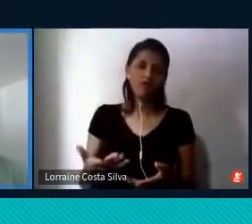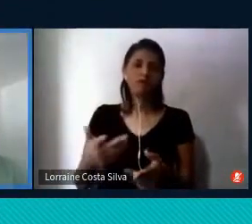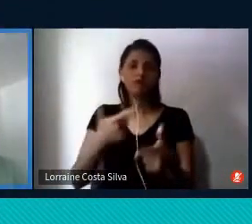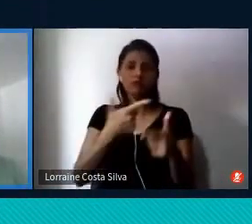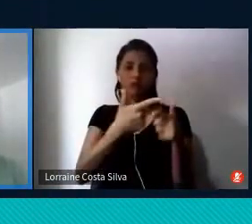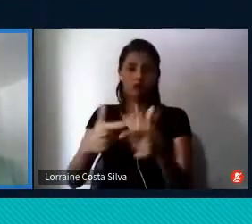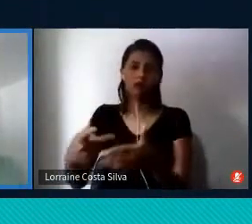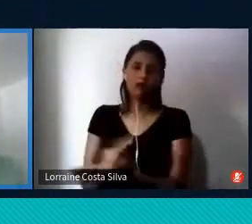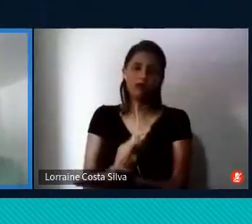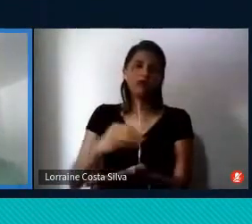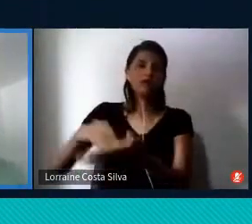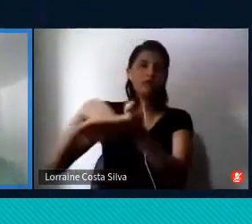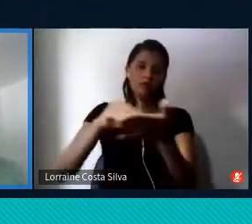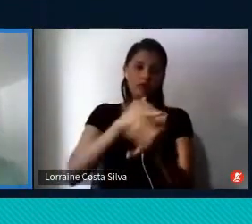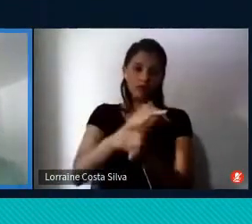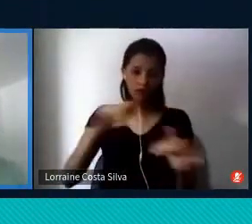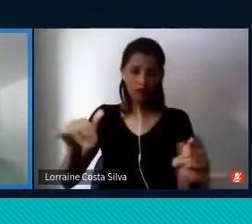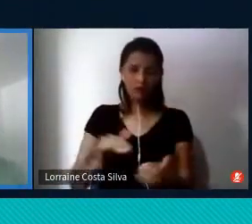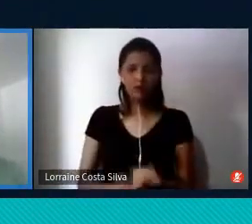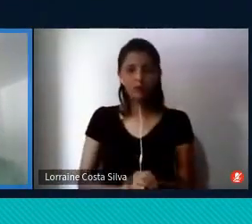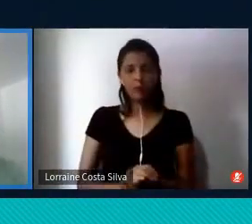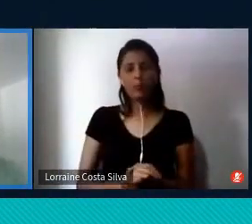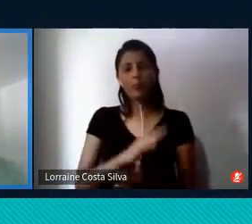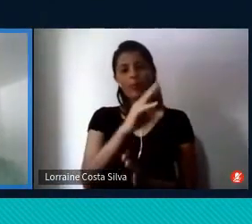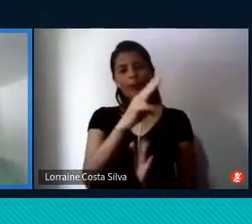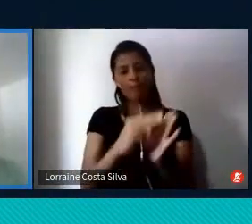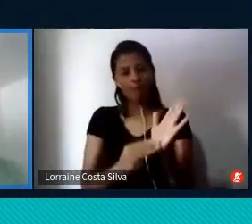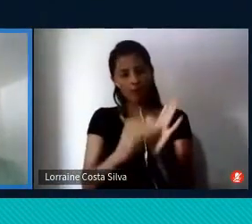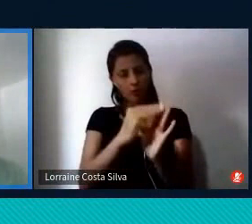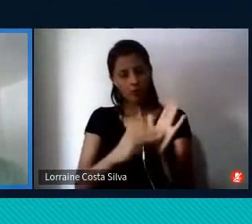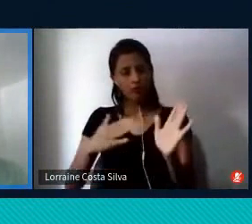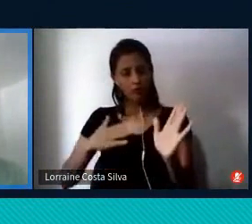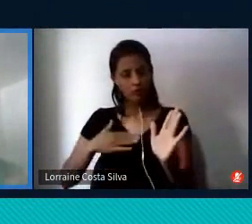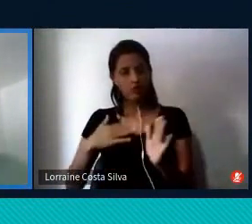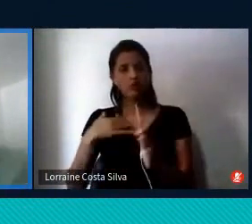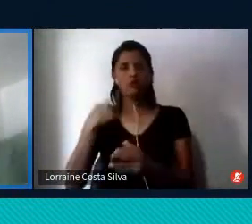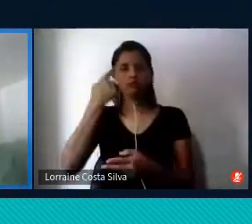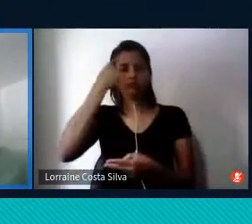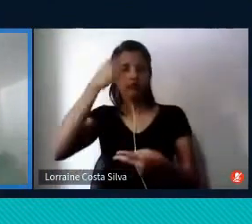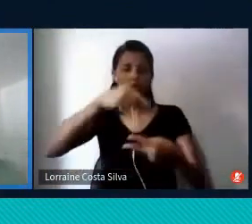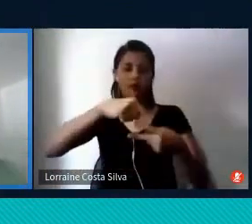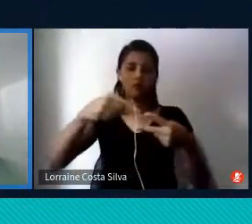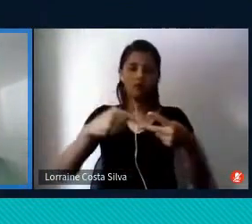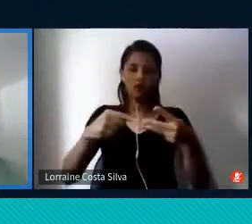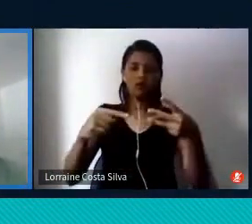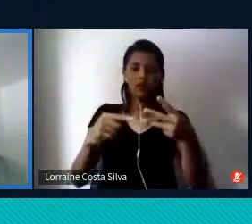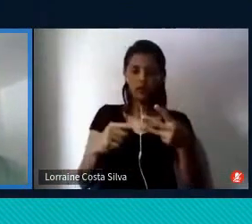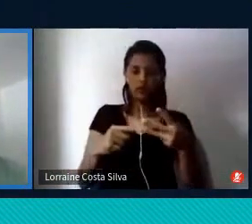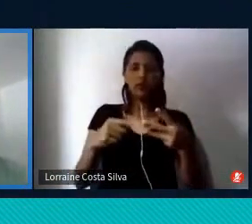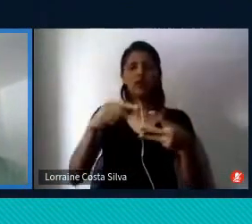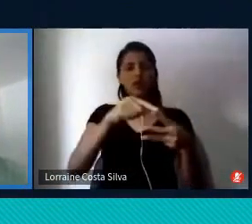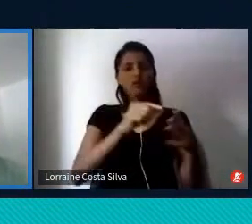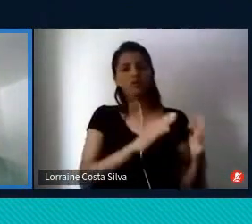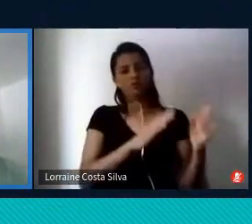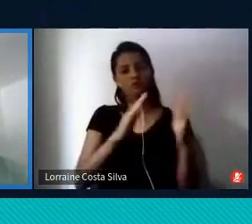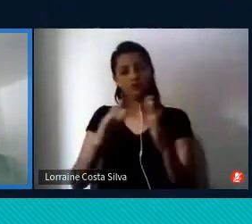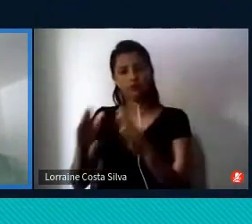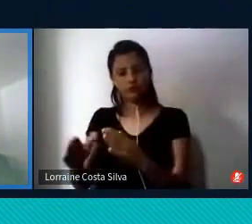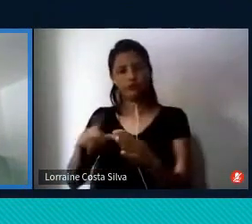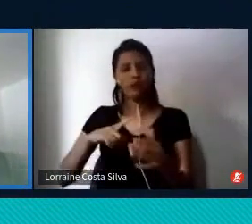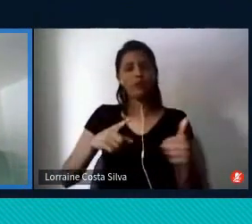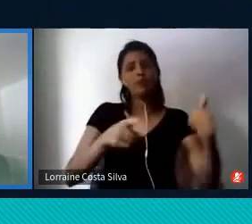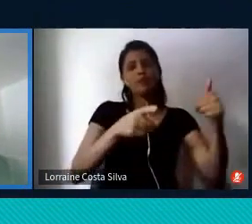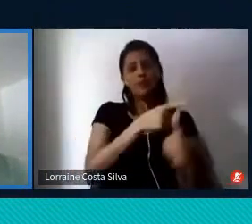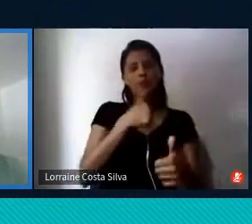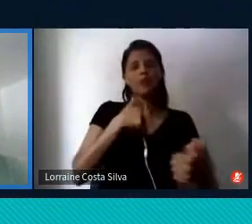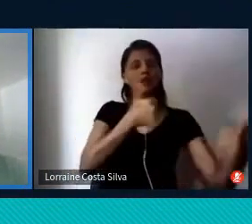Então, como metodologia, a ideia é trabalhar com três estratos, três fases. Primeiro, analisar todo o